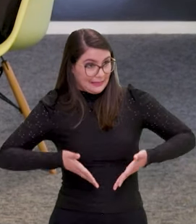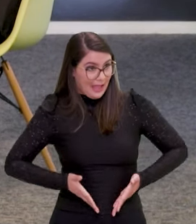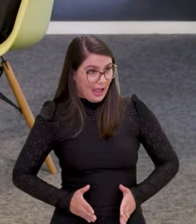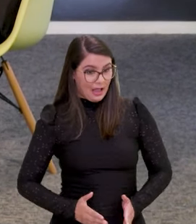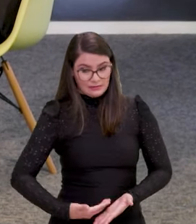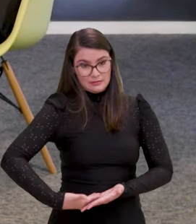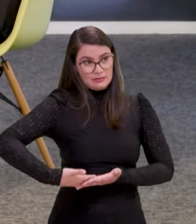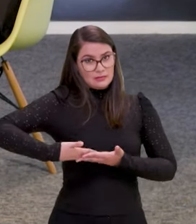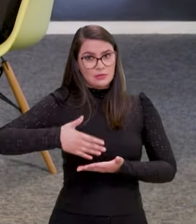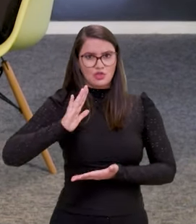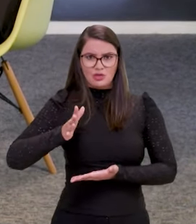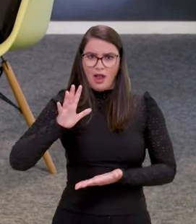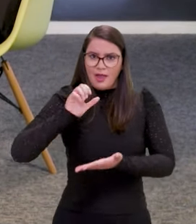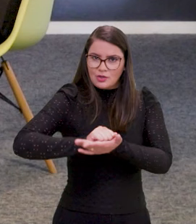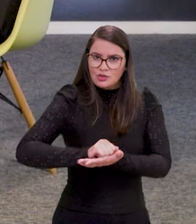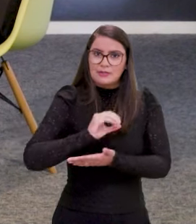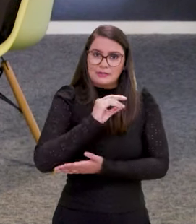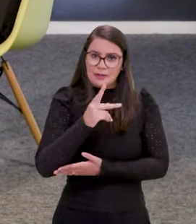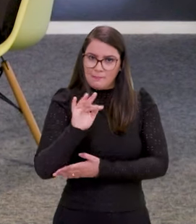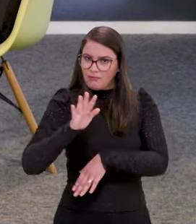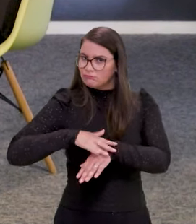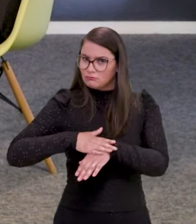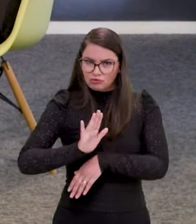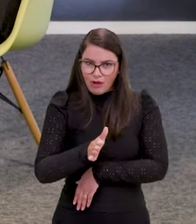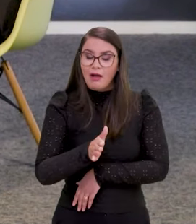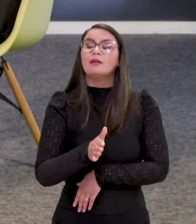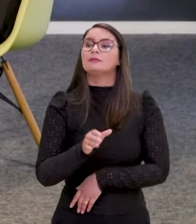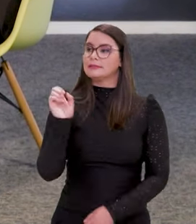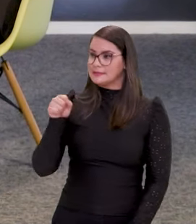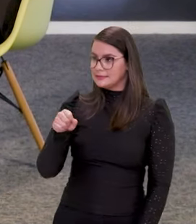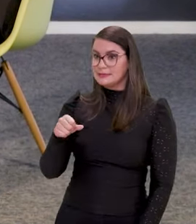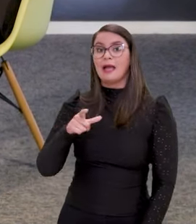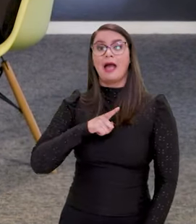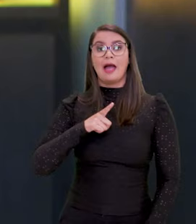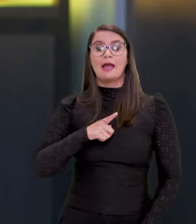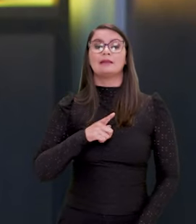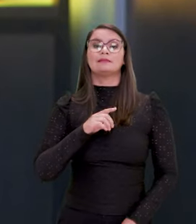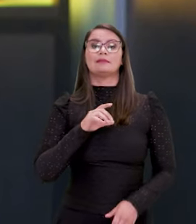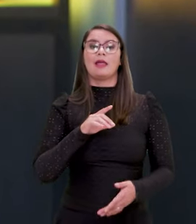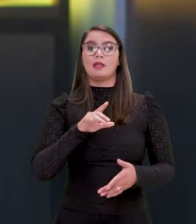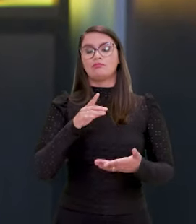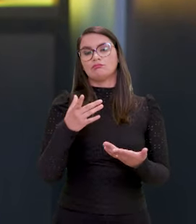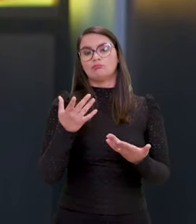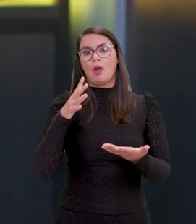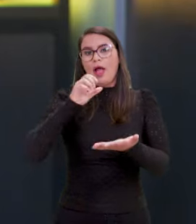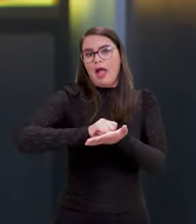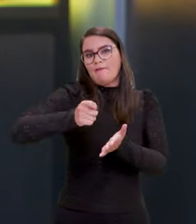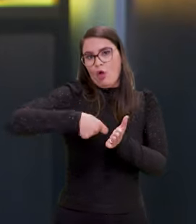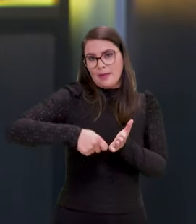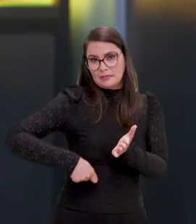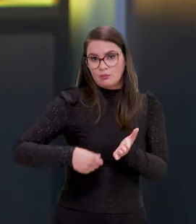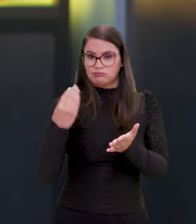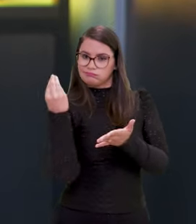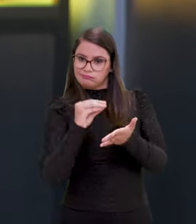nasce, você já vai fazer o registro, ele já vem com o CPF? Ele já vem com o CPF e vai passar a ter um cadastro no NACIM. Entendi. Então, ele já